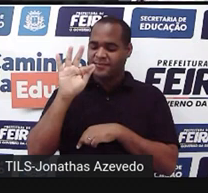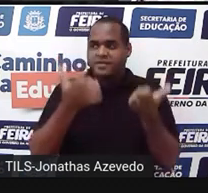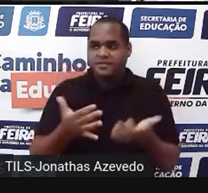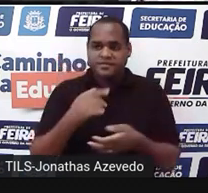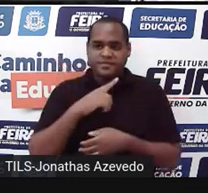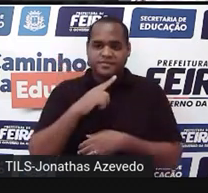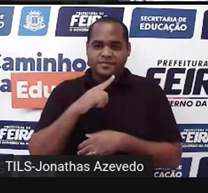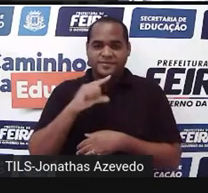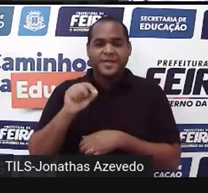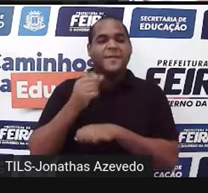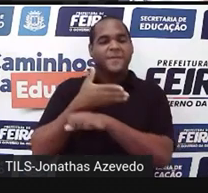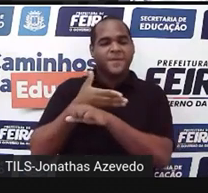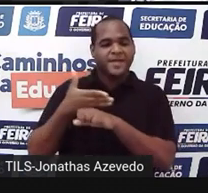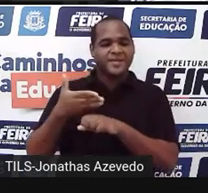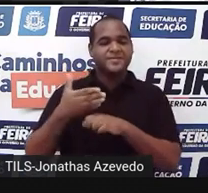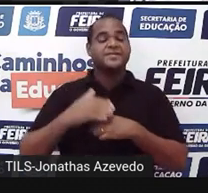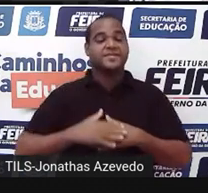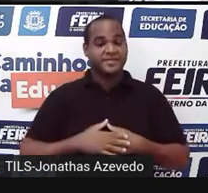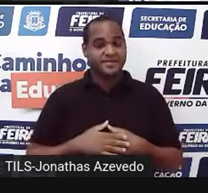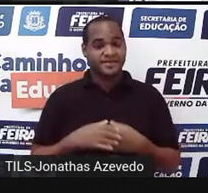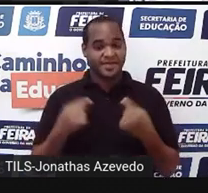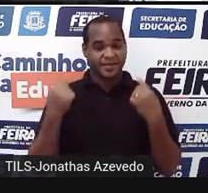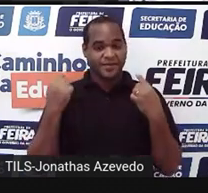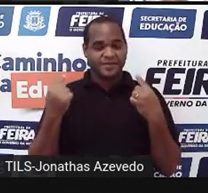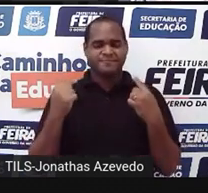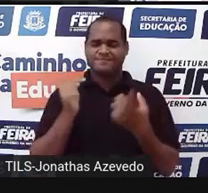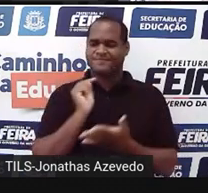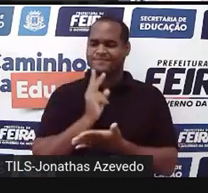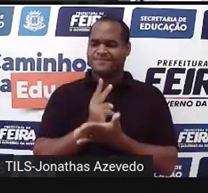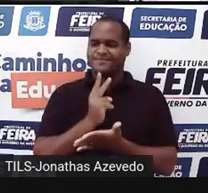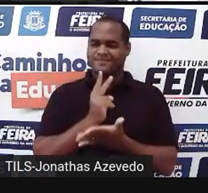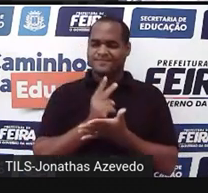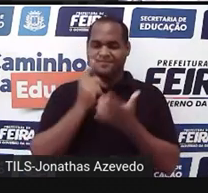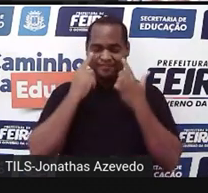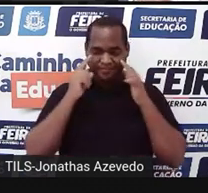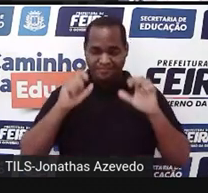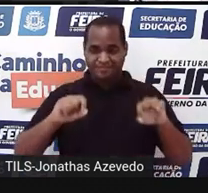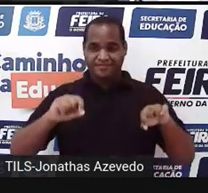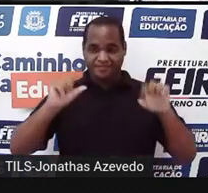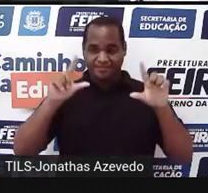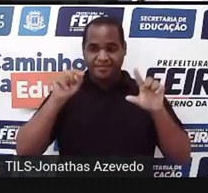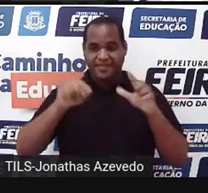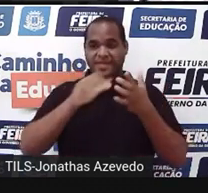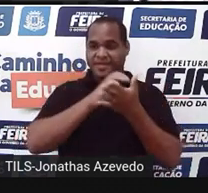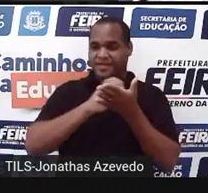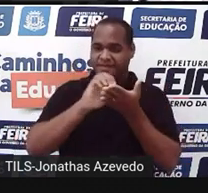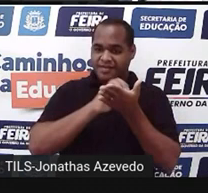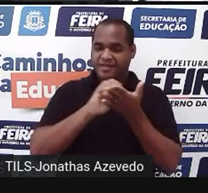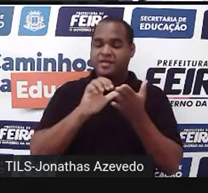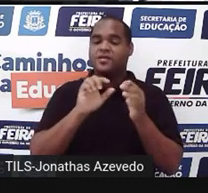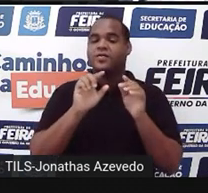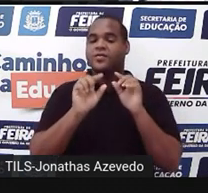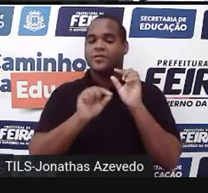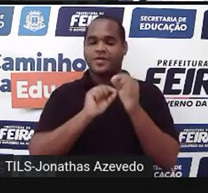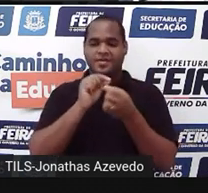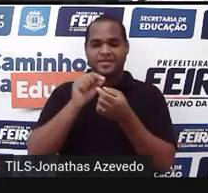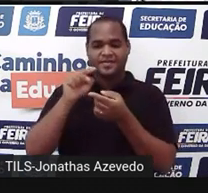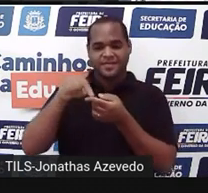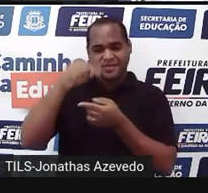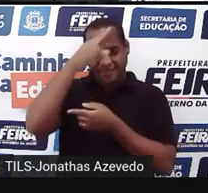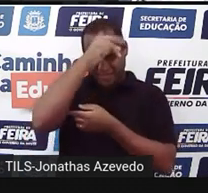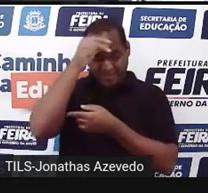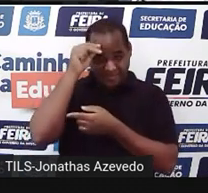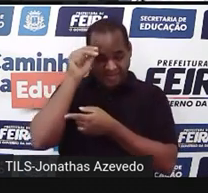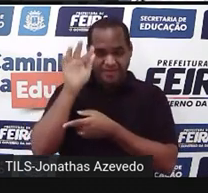jaleco branco e aqui atrás de mim, como sempre, o cartaz da Secretaria Municipal de Feira de Santana,